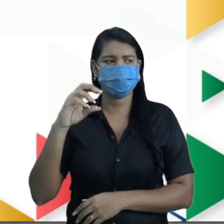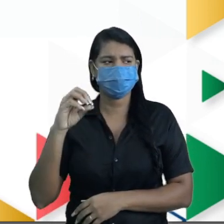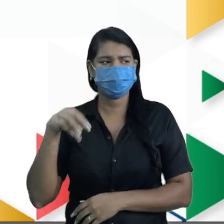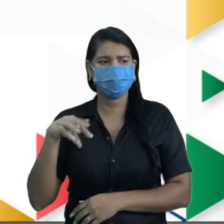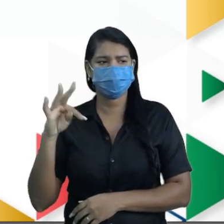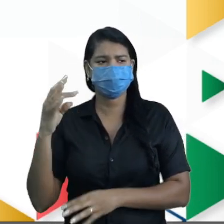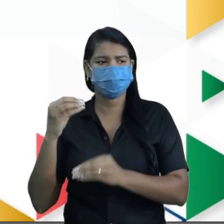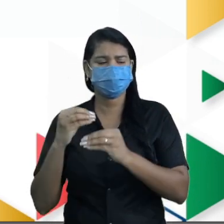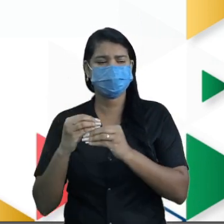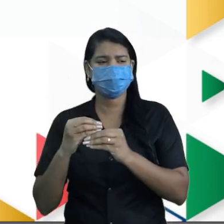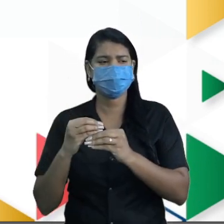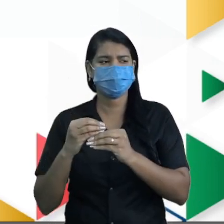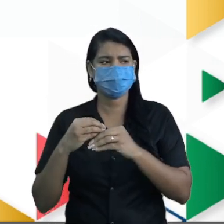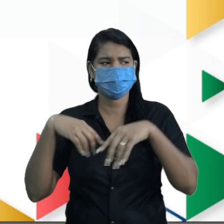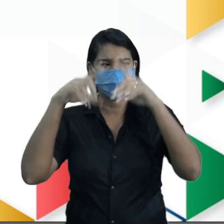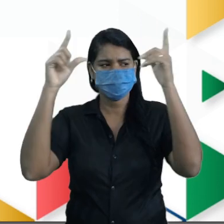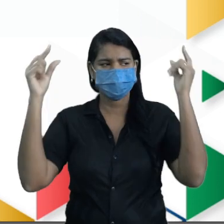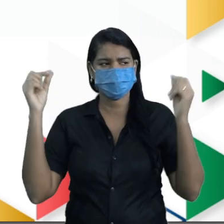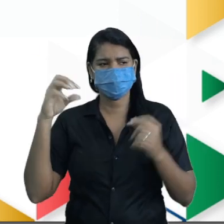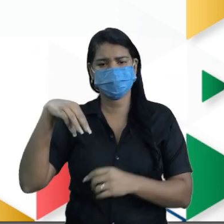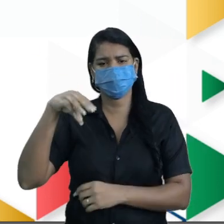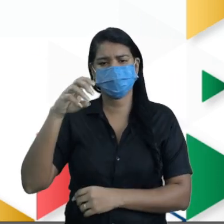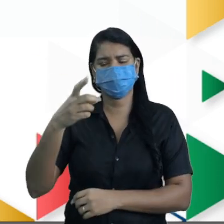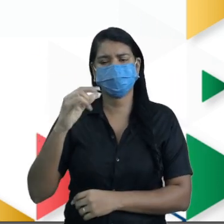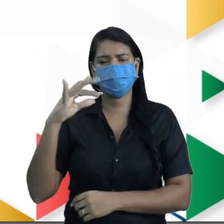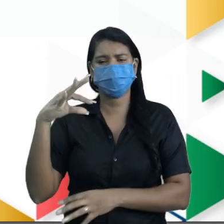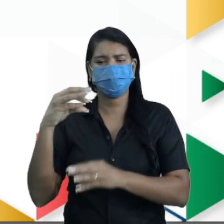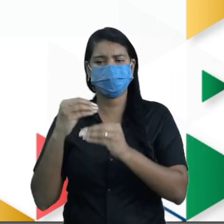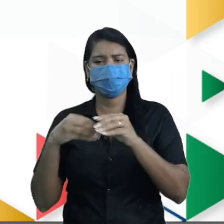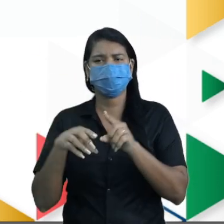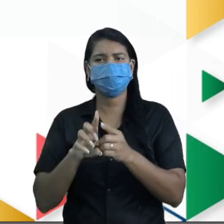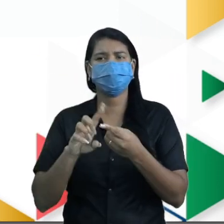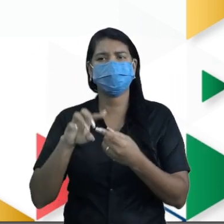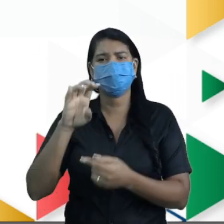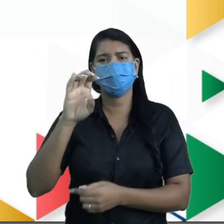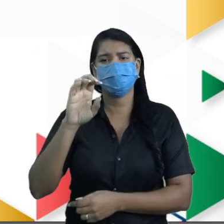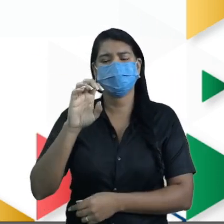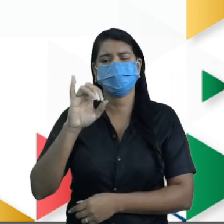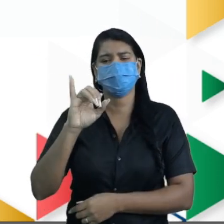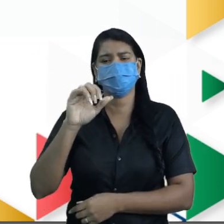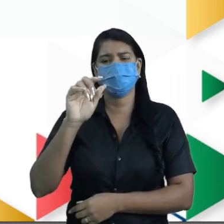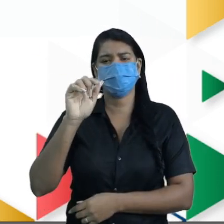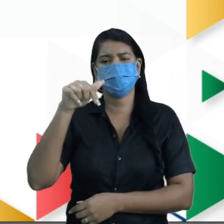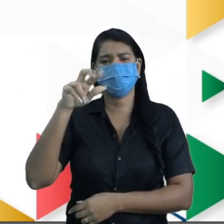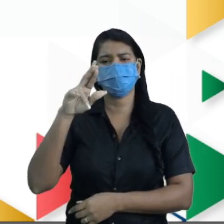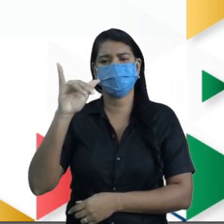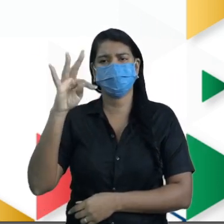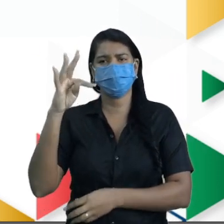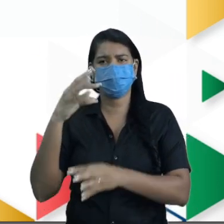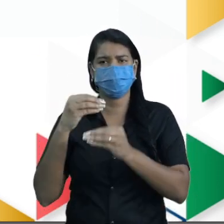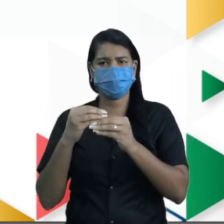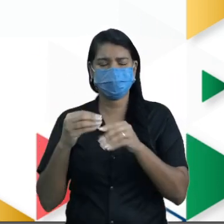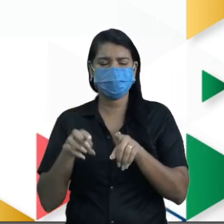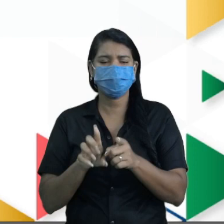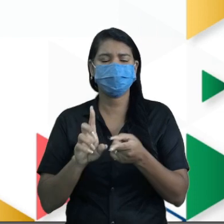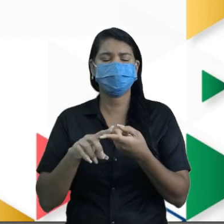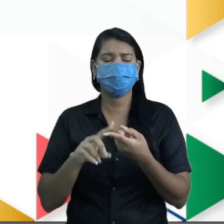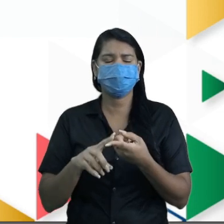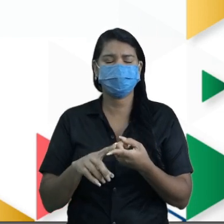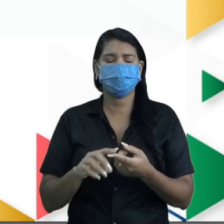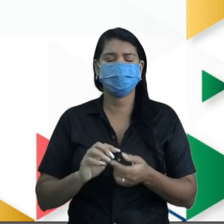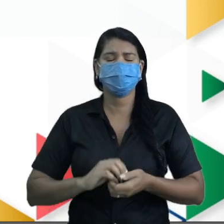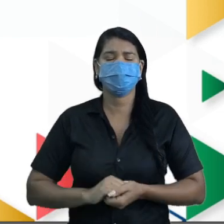México, 2.240 metros. Iquito, 2.850 metros. É claro que